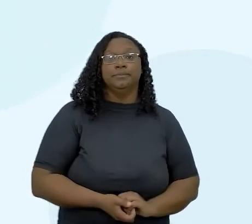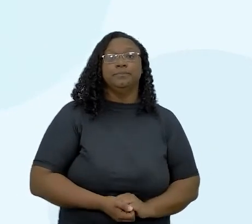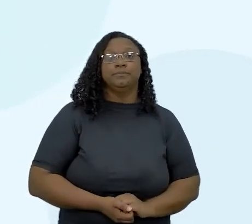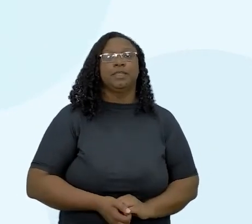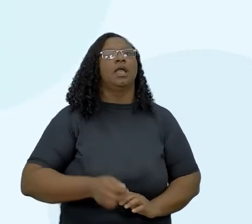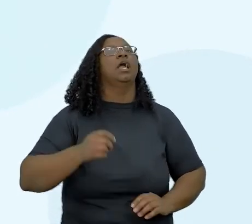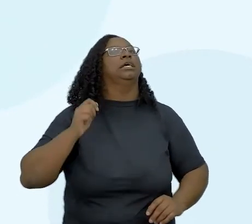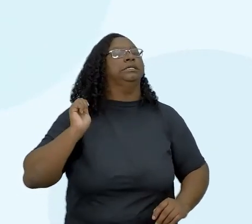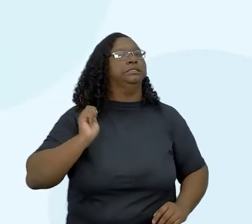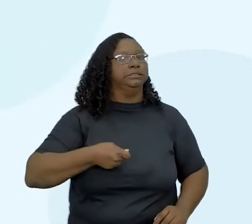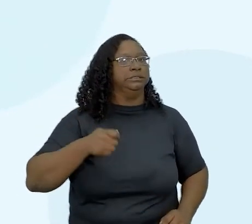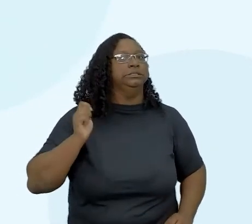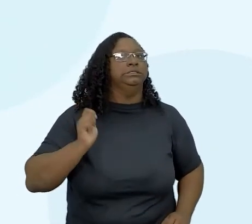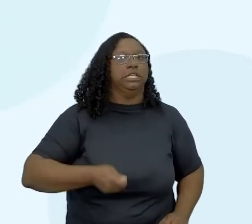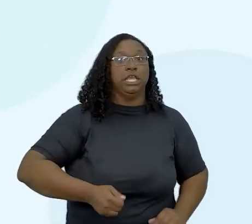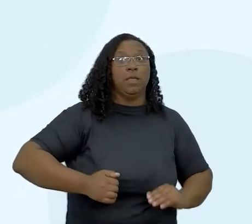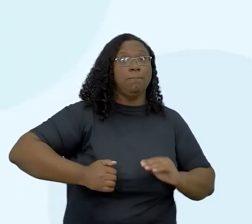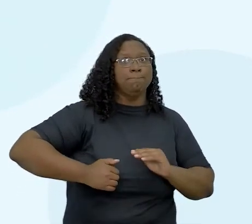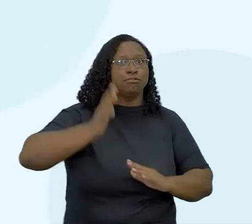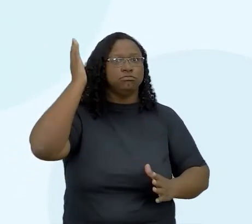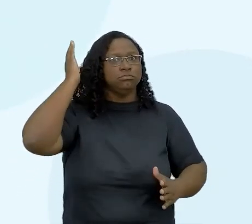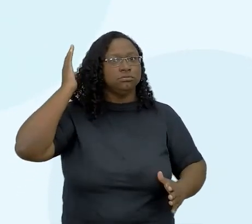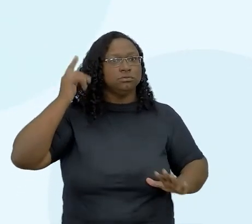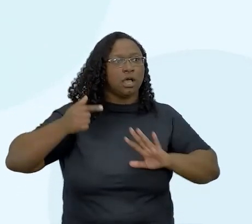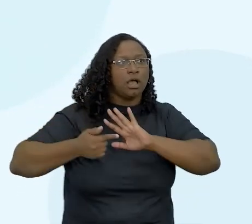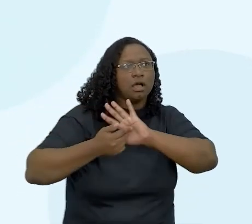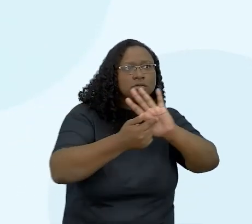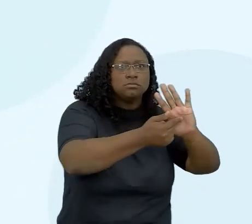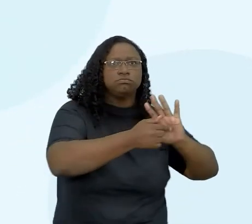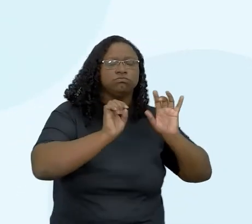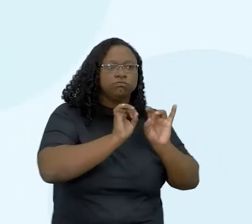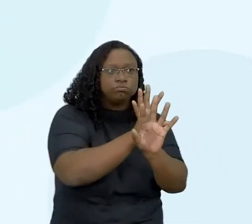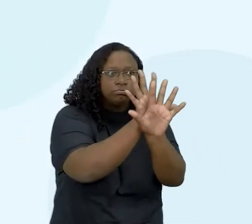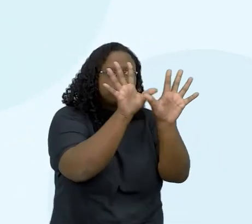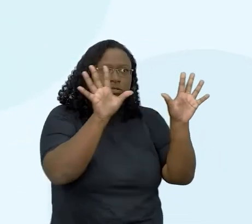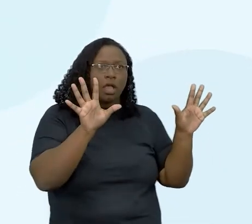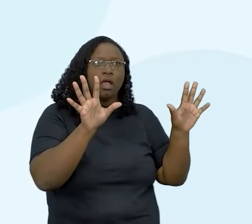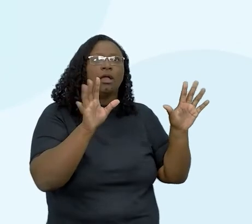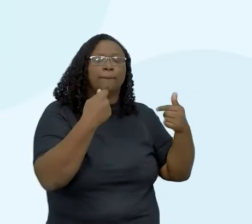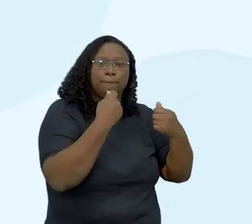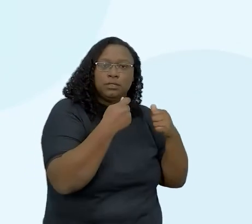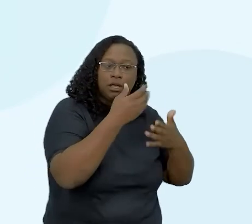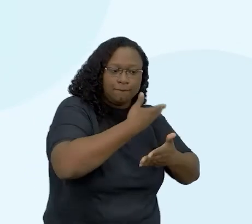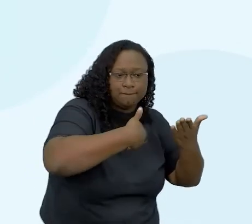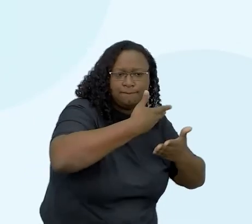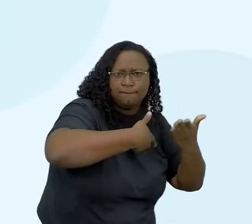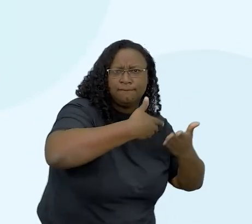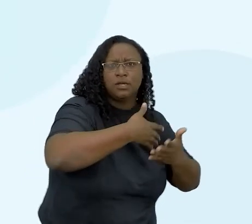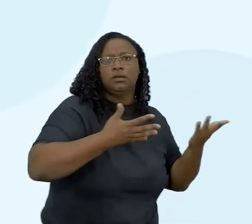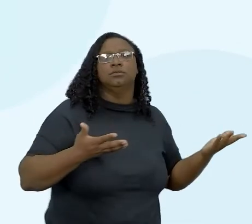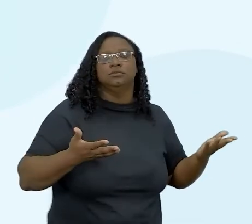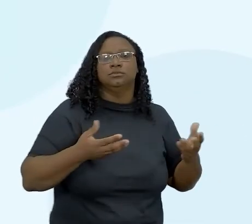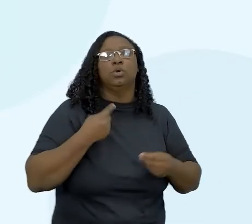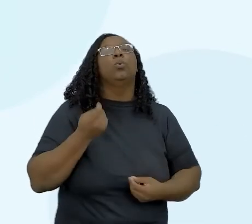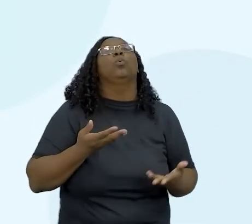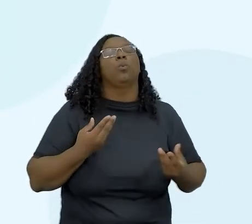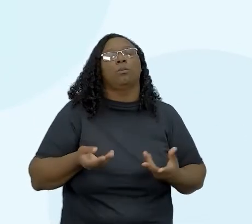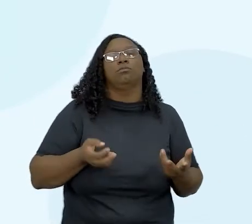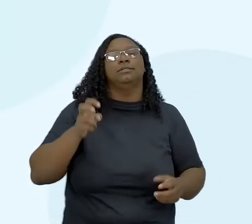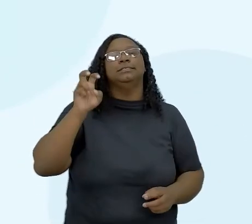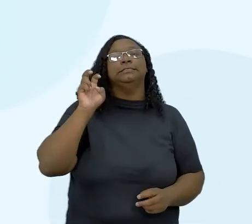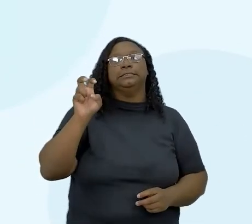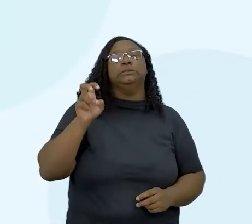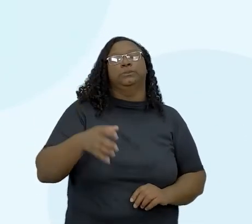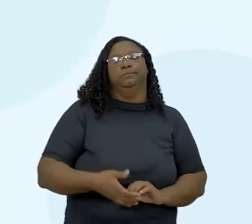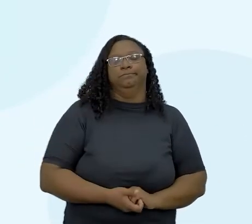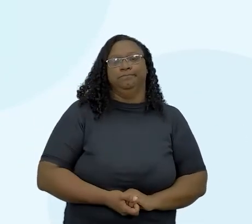você não tiver as metas muito claras, como é que você vai desenvolver o projeto, né? Não, isso aí sim. 5, 5, muito bom, 5.